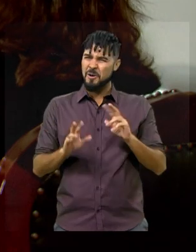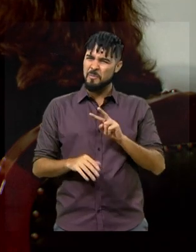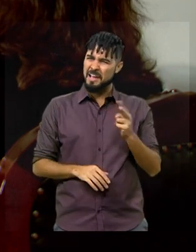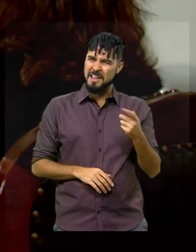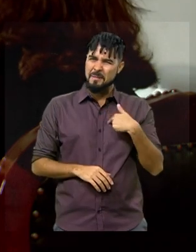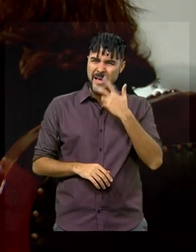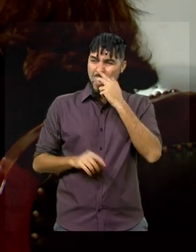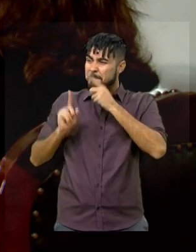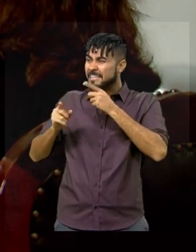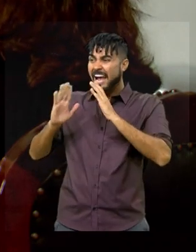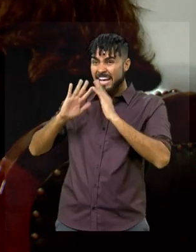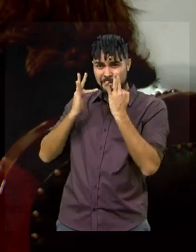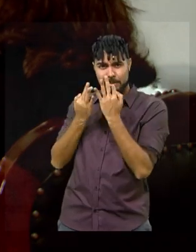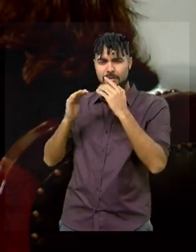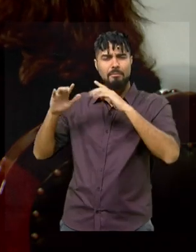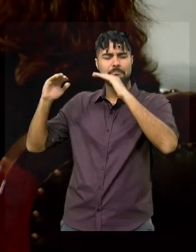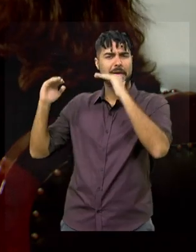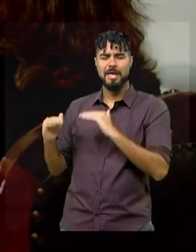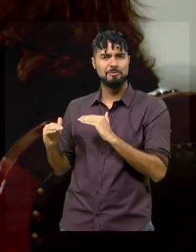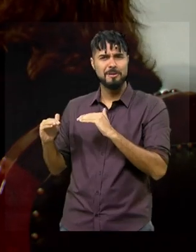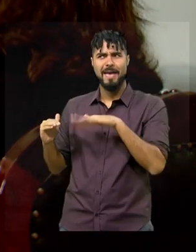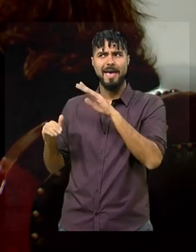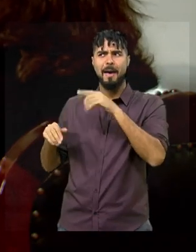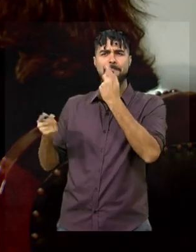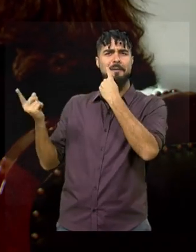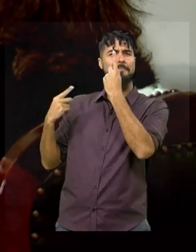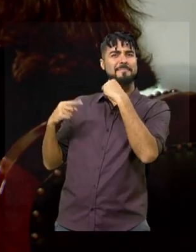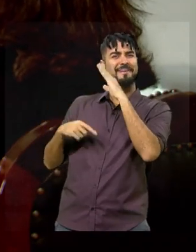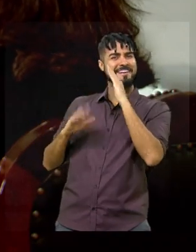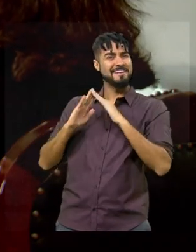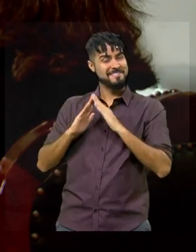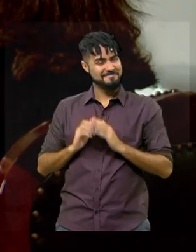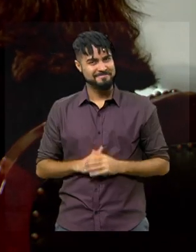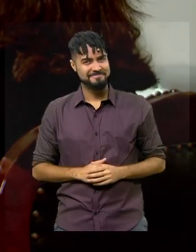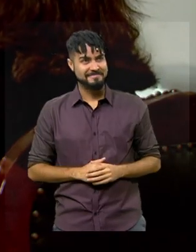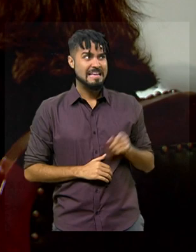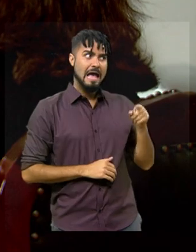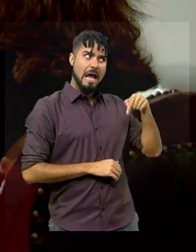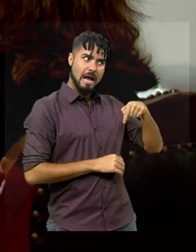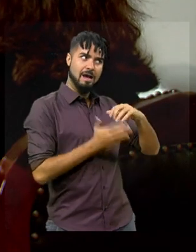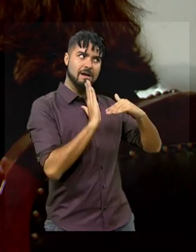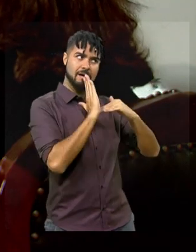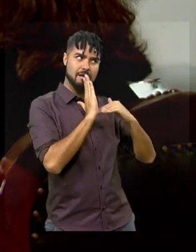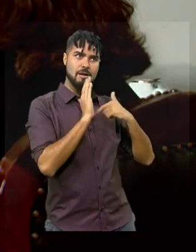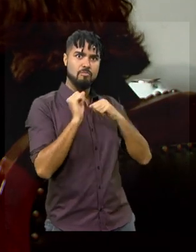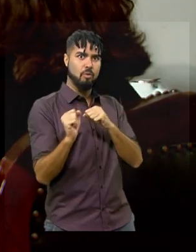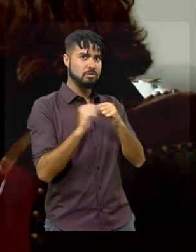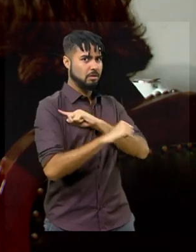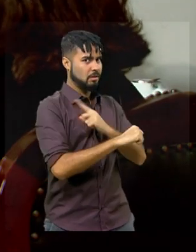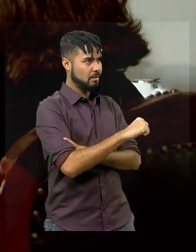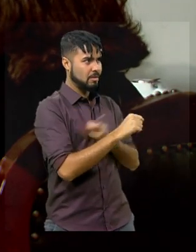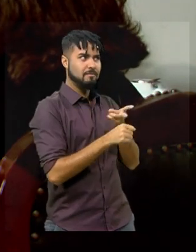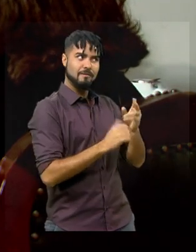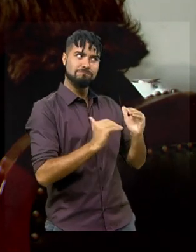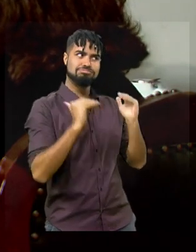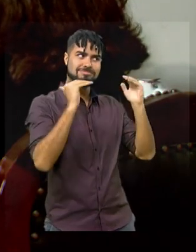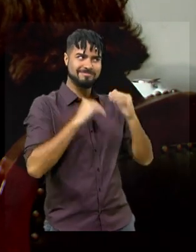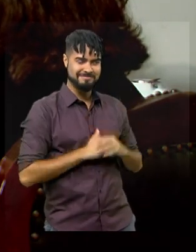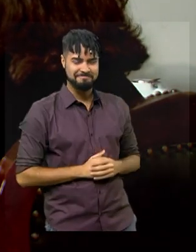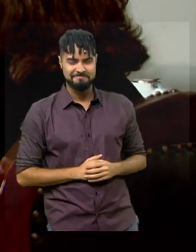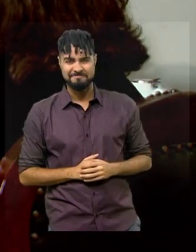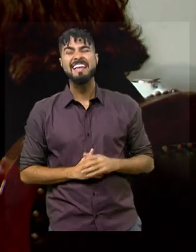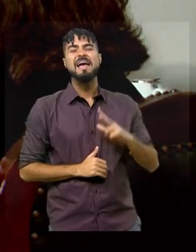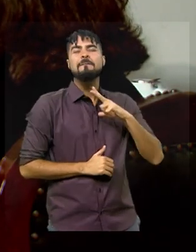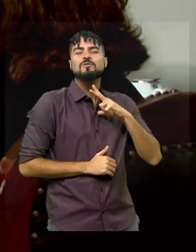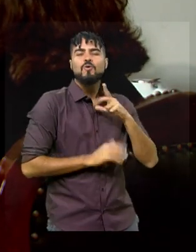vez mando menos no marido, nas filhas e em casa. Mas o poder aqui dentro do Congresso está grande. Ainda nessa questão